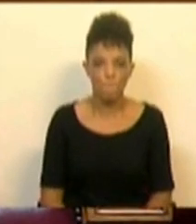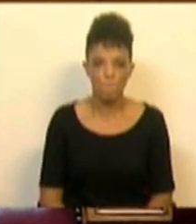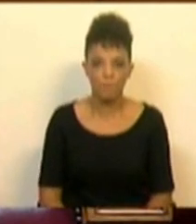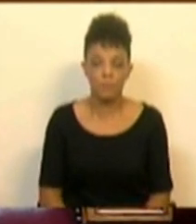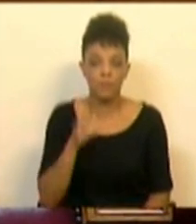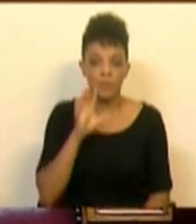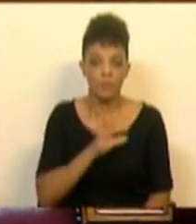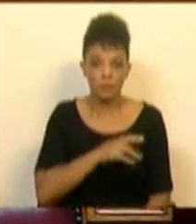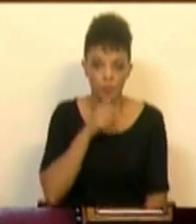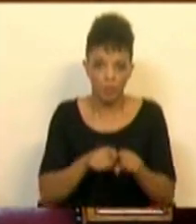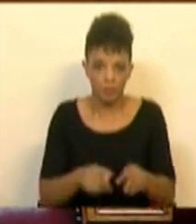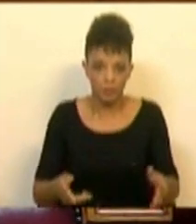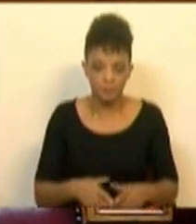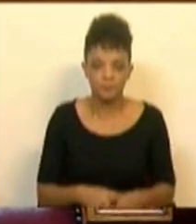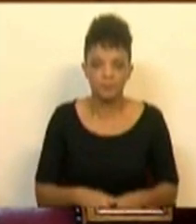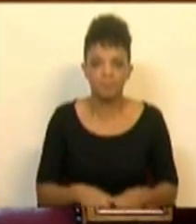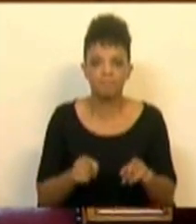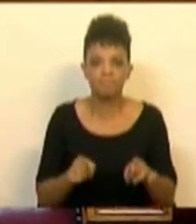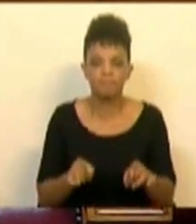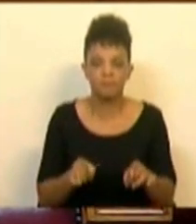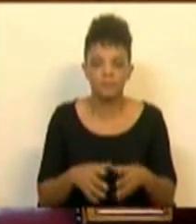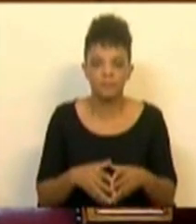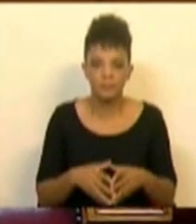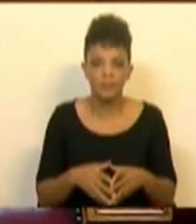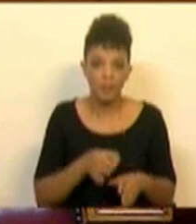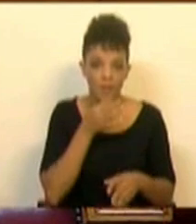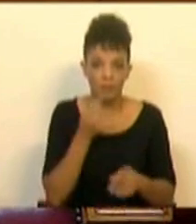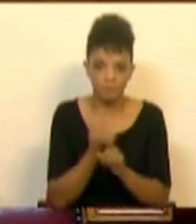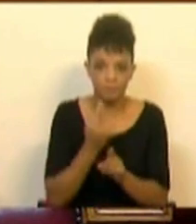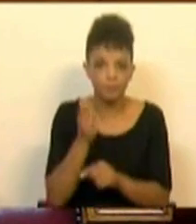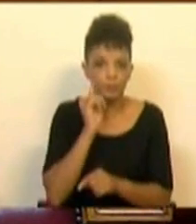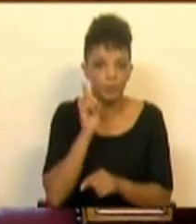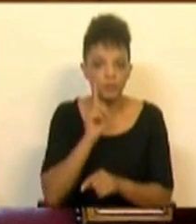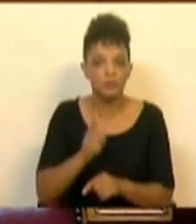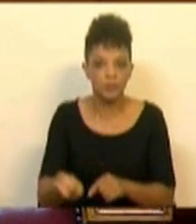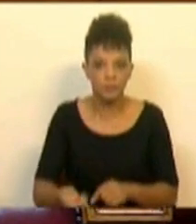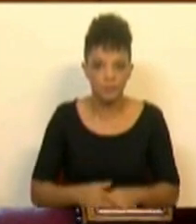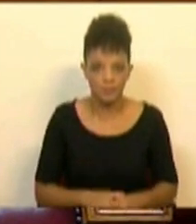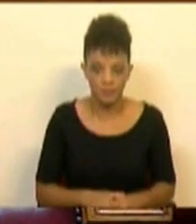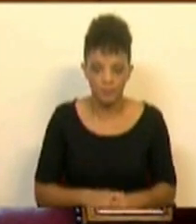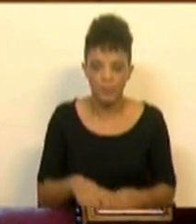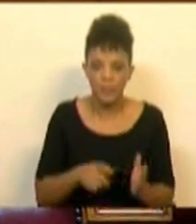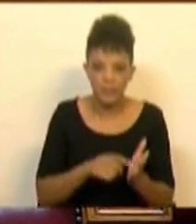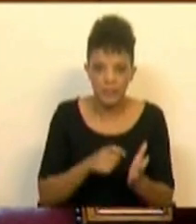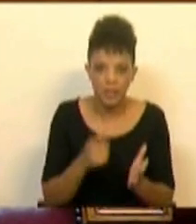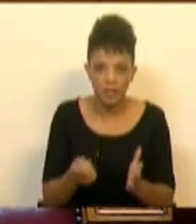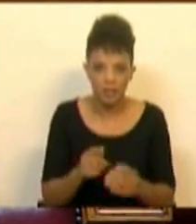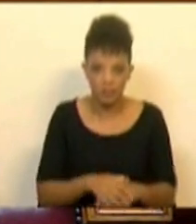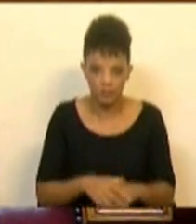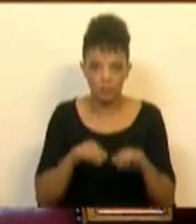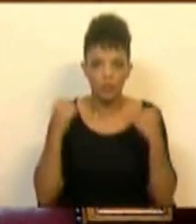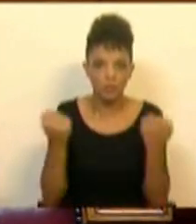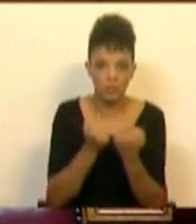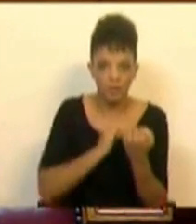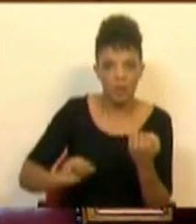E, Sra. Deputada, a Sra. Deputada levanta um ponto importante, que é um ponto da necessidade das nossas